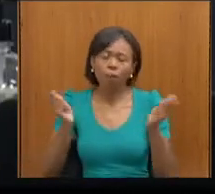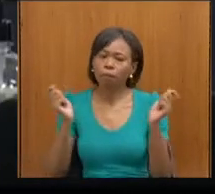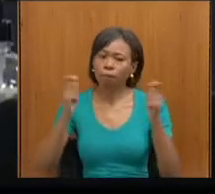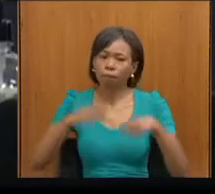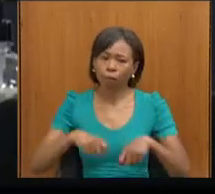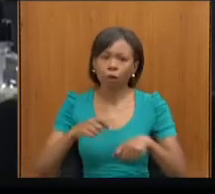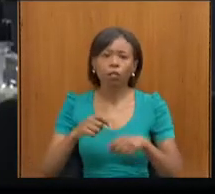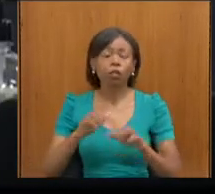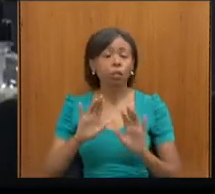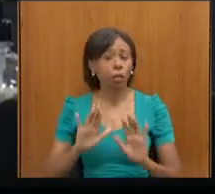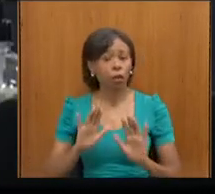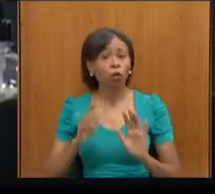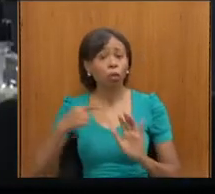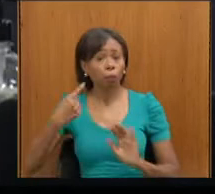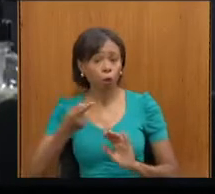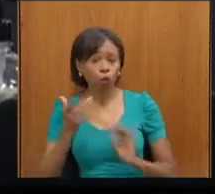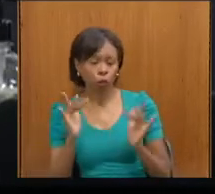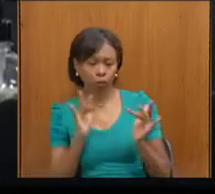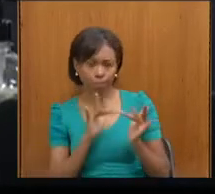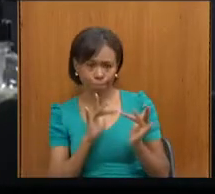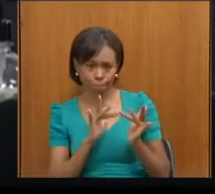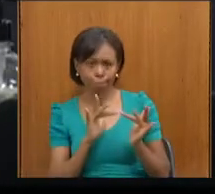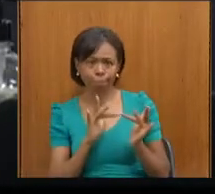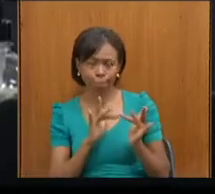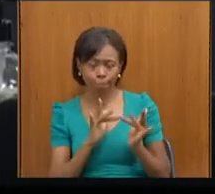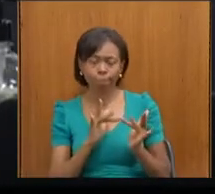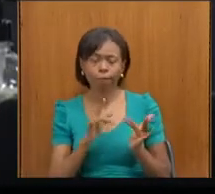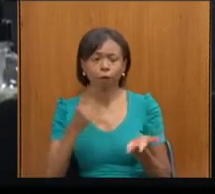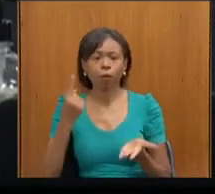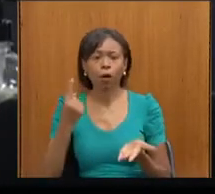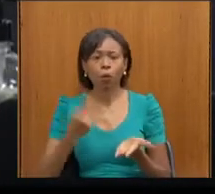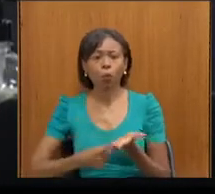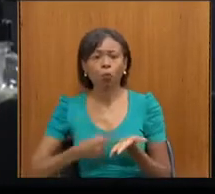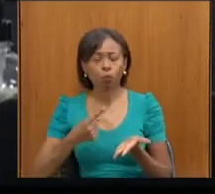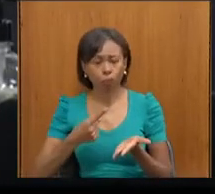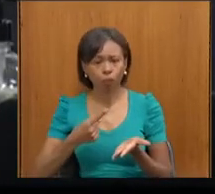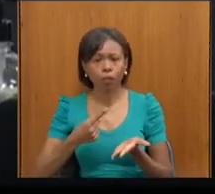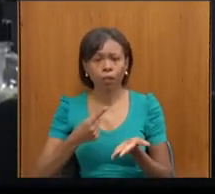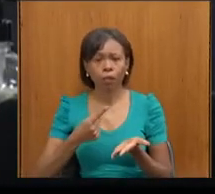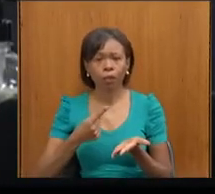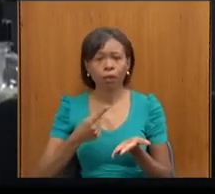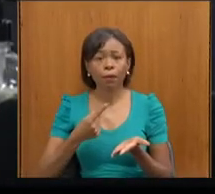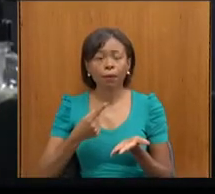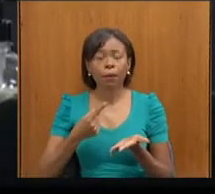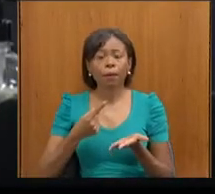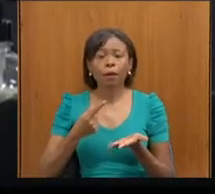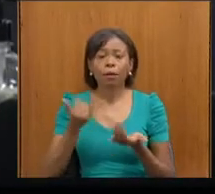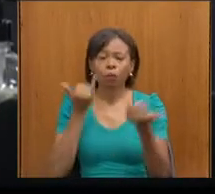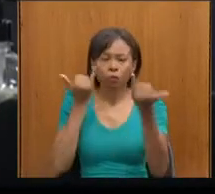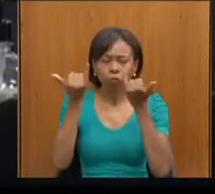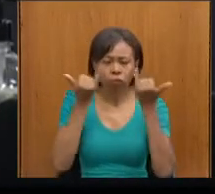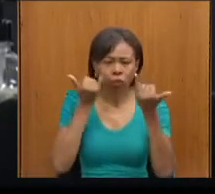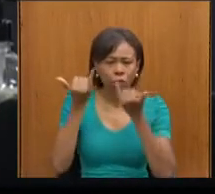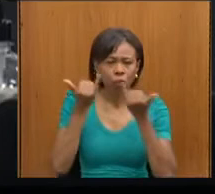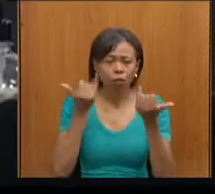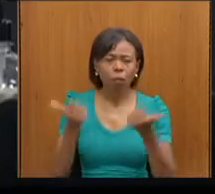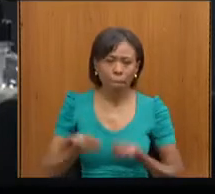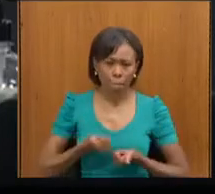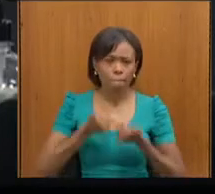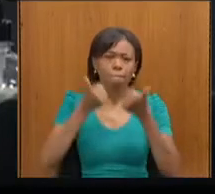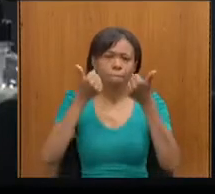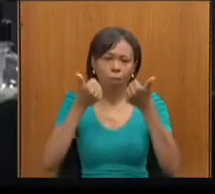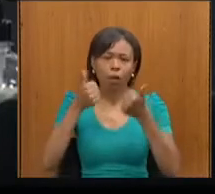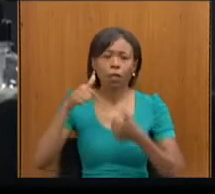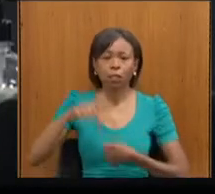contato para que a gente possa né fazer isso aí de forma mais aprimorada e essa comissão se